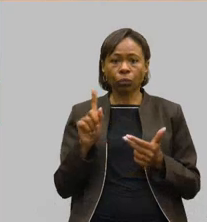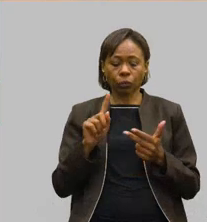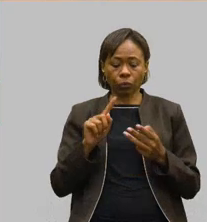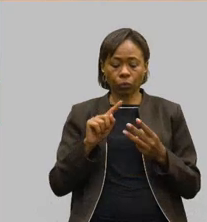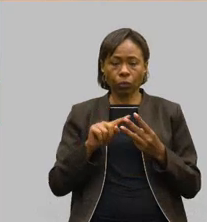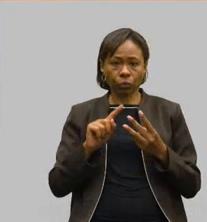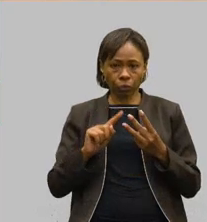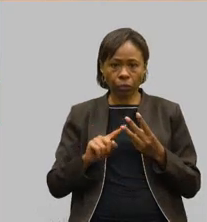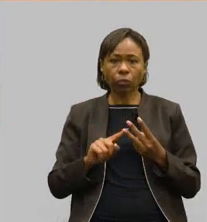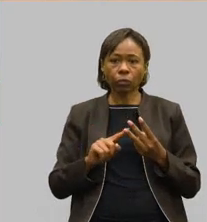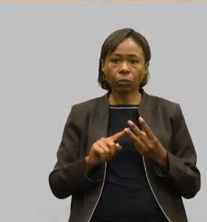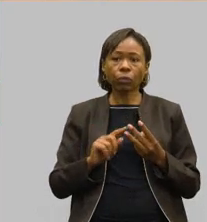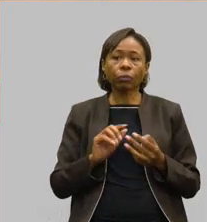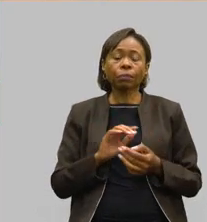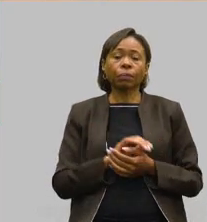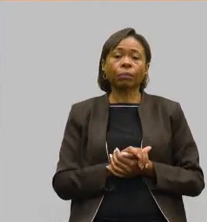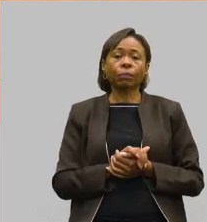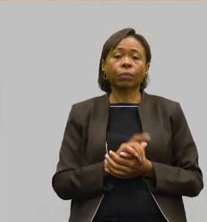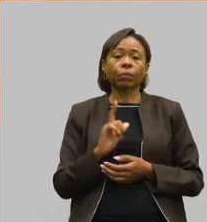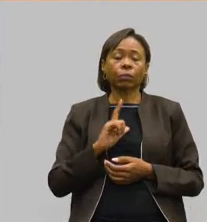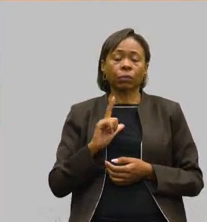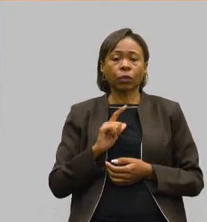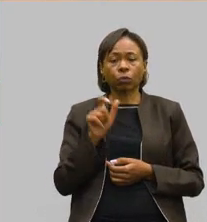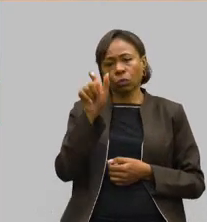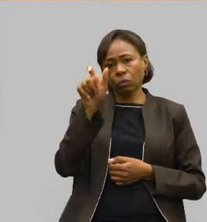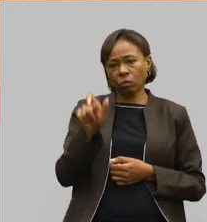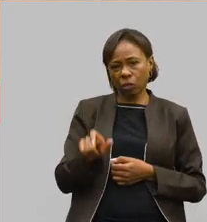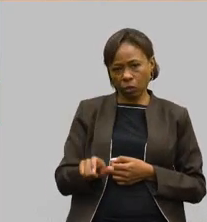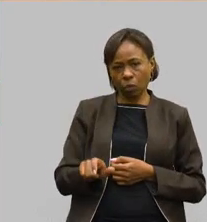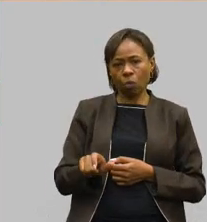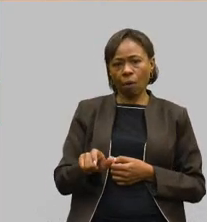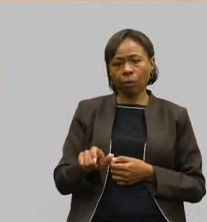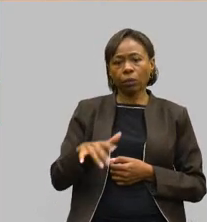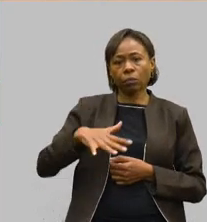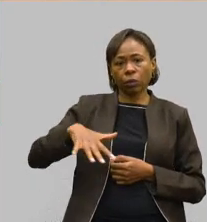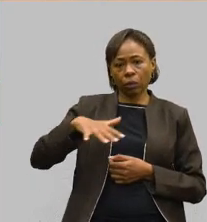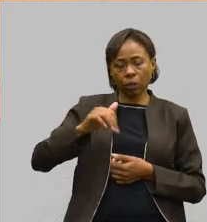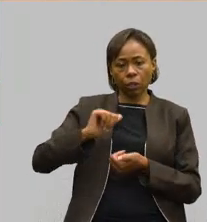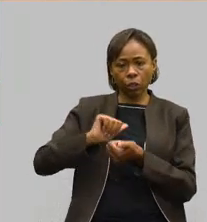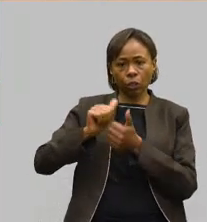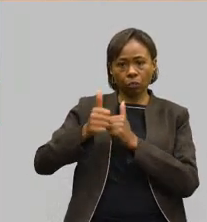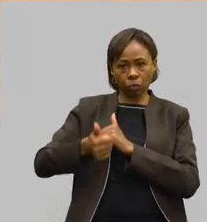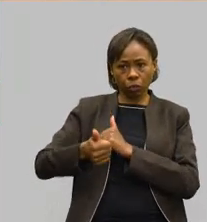Nós recebemos também de um militante da área de esporte,